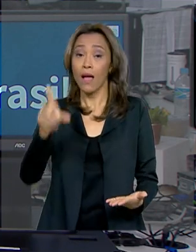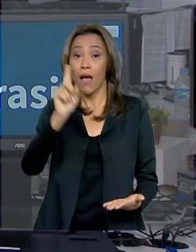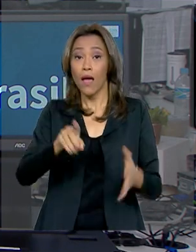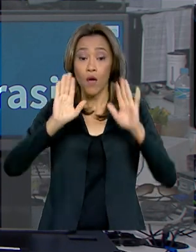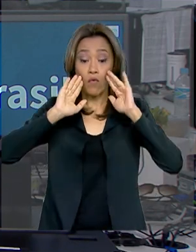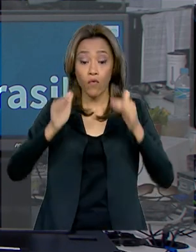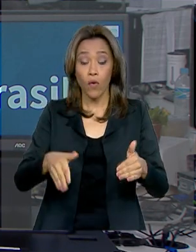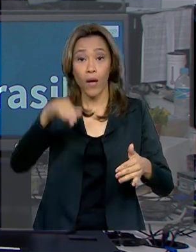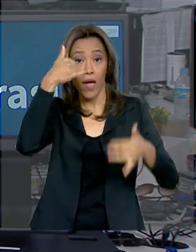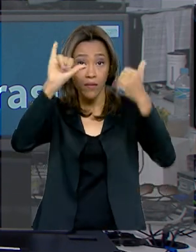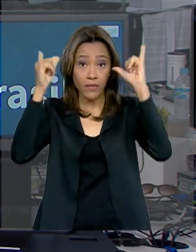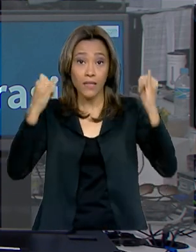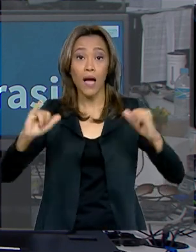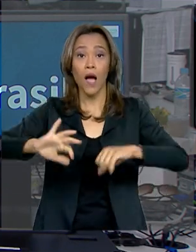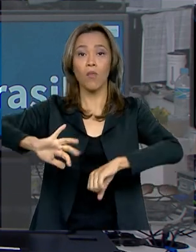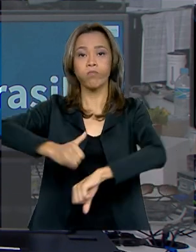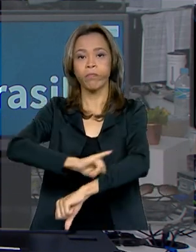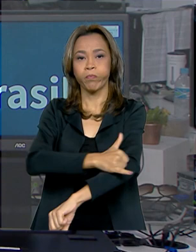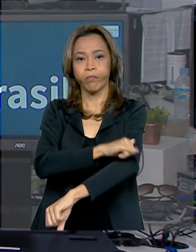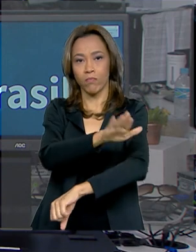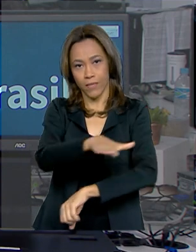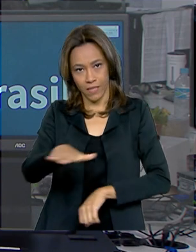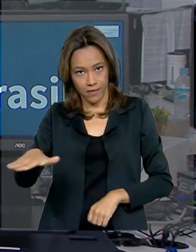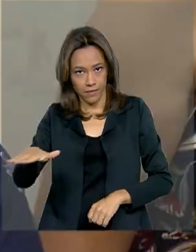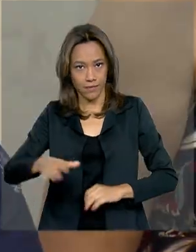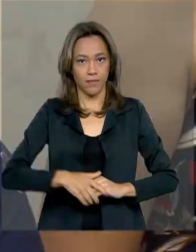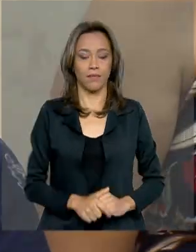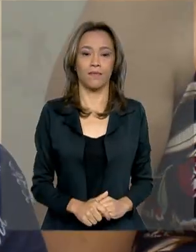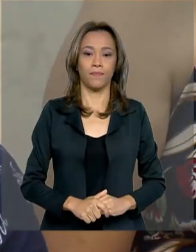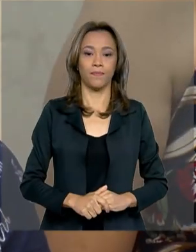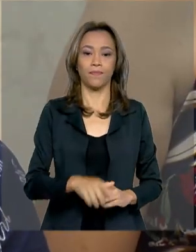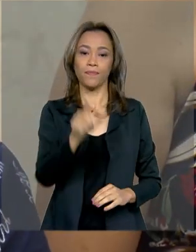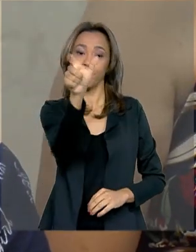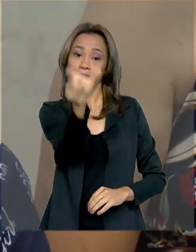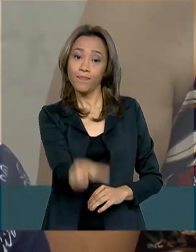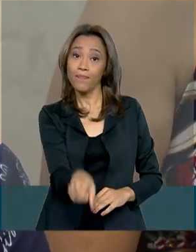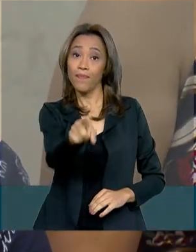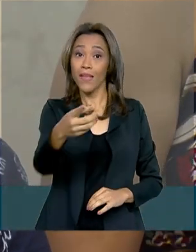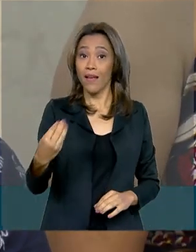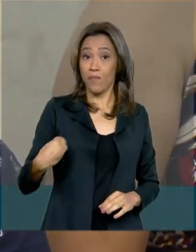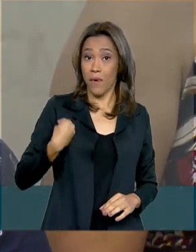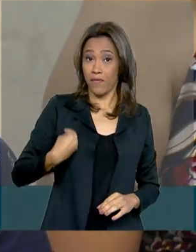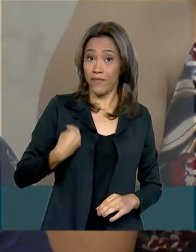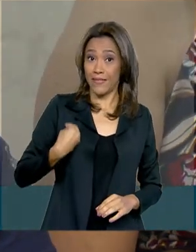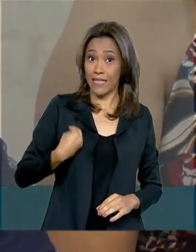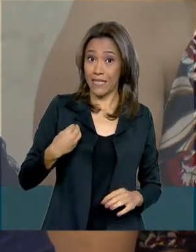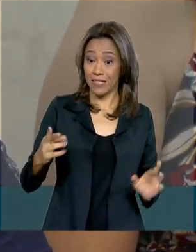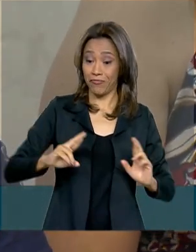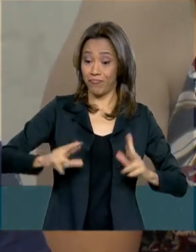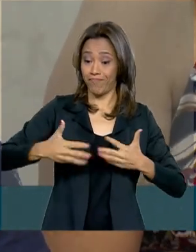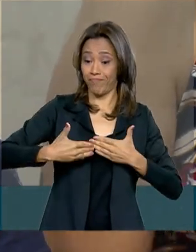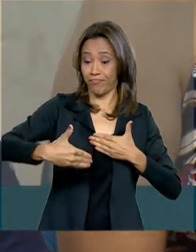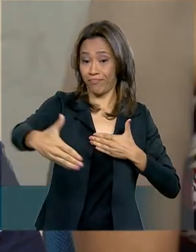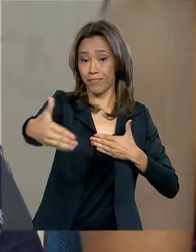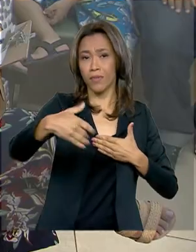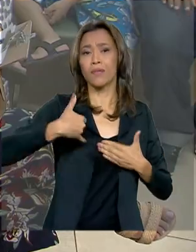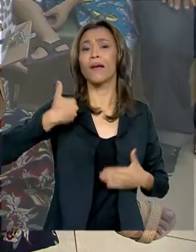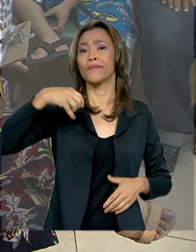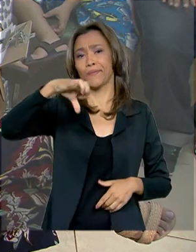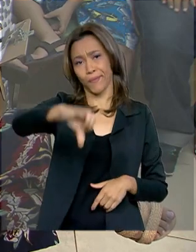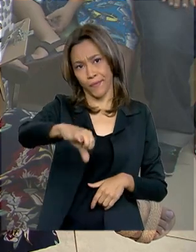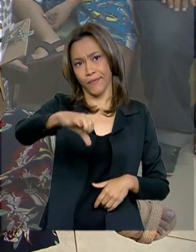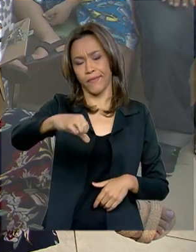prevenção e o controle da obesidade infantil. Uma nova rotina tomou conta da vida da Mariana, de 9 anos.